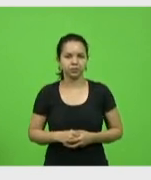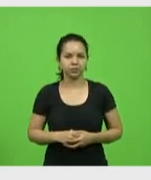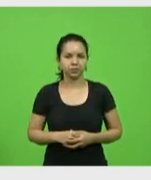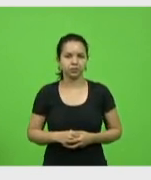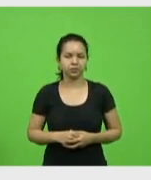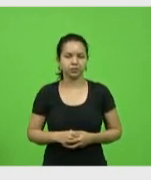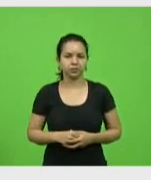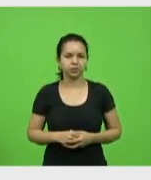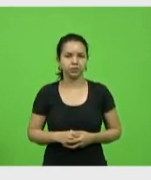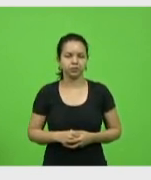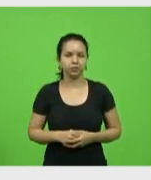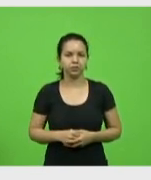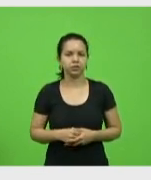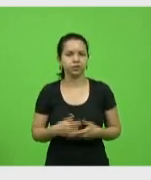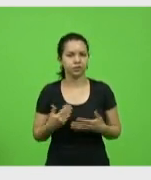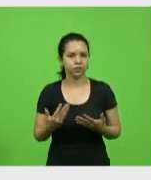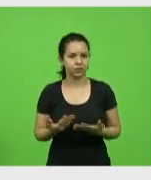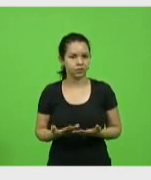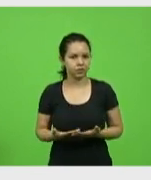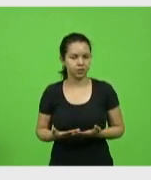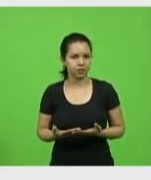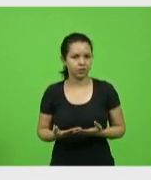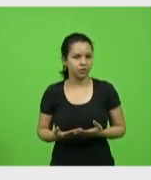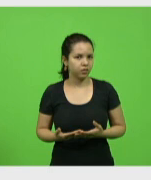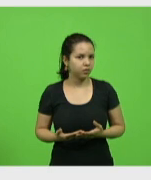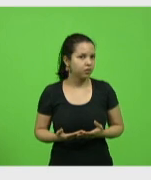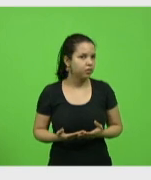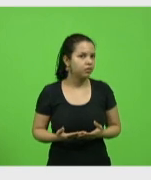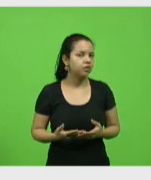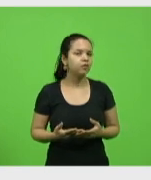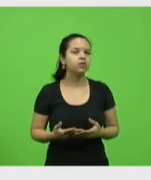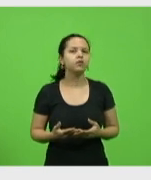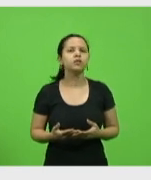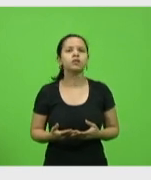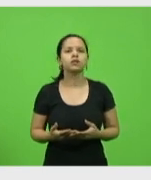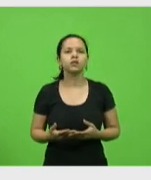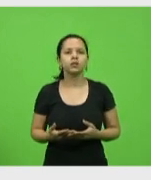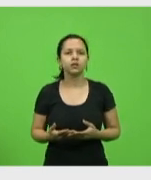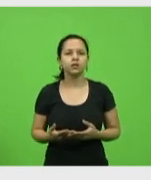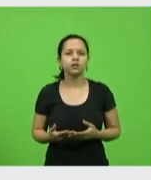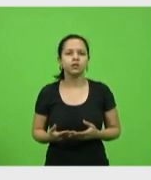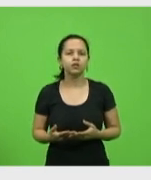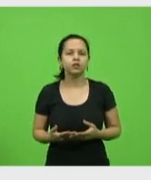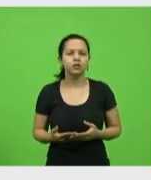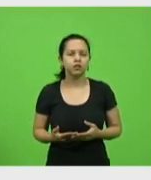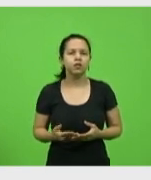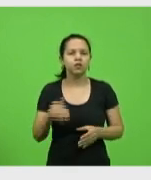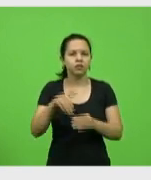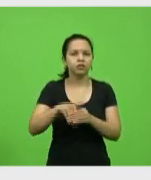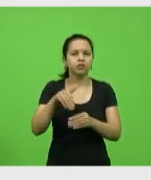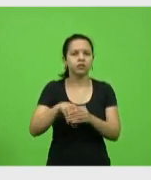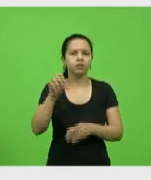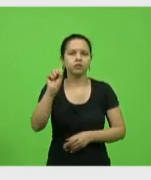cortada aí, presidente. Vota sim, tá, querido? Deputada Disse, vota sim.